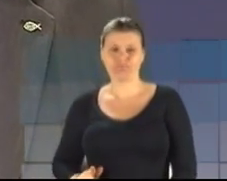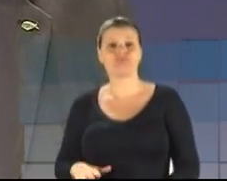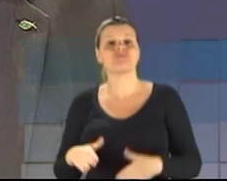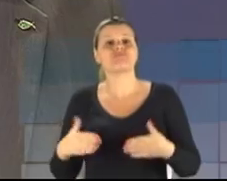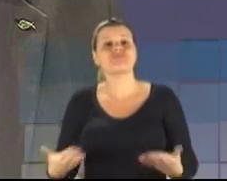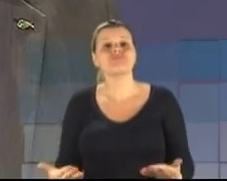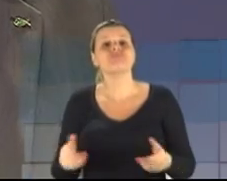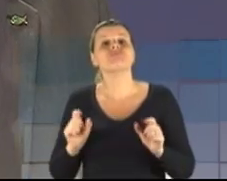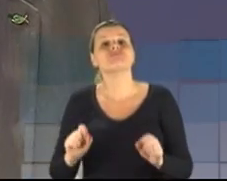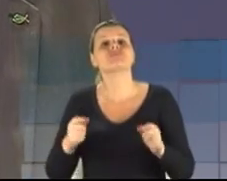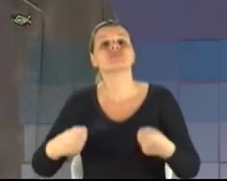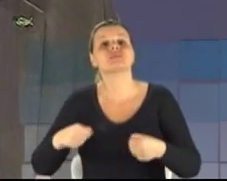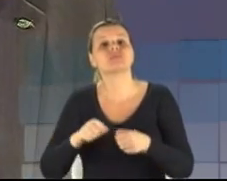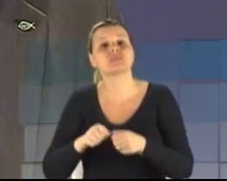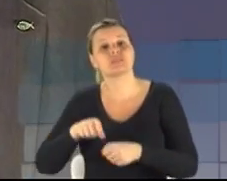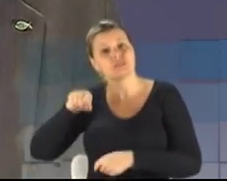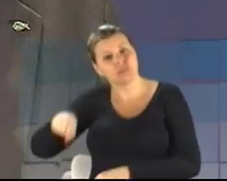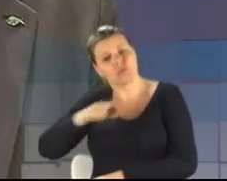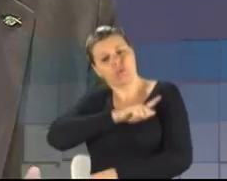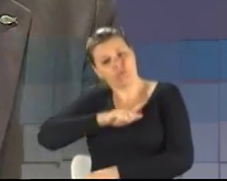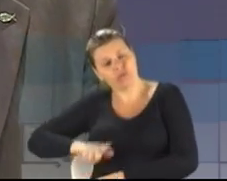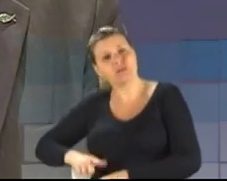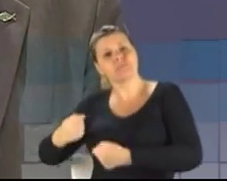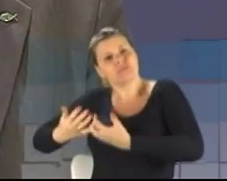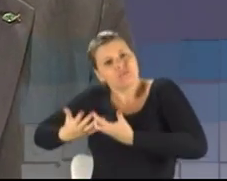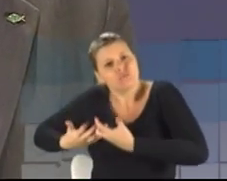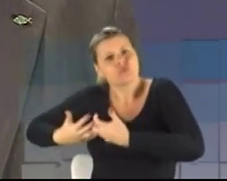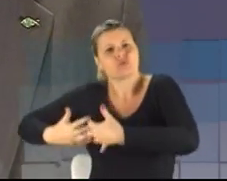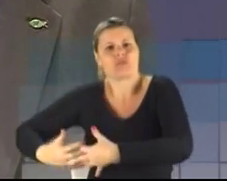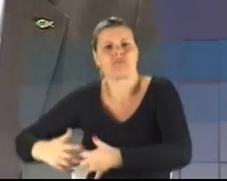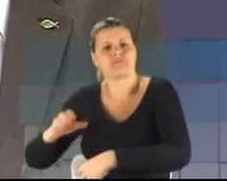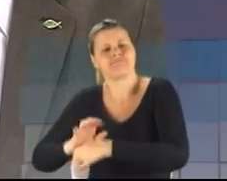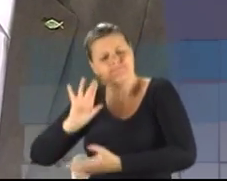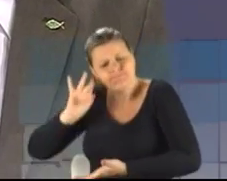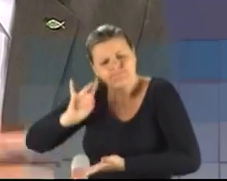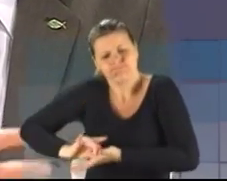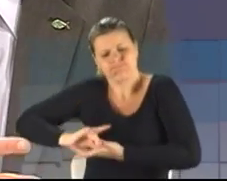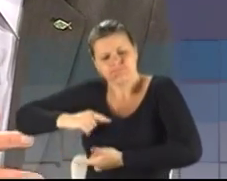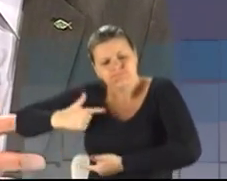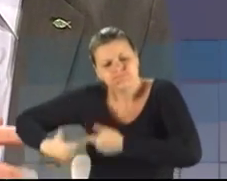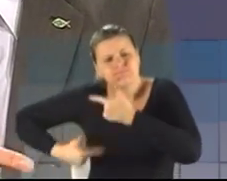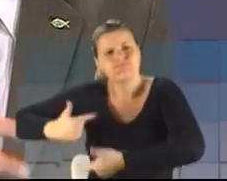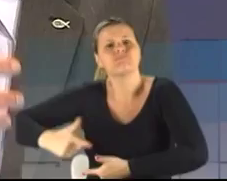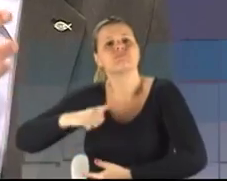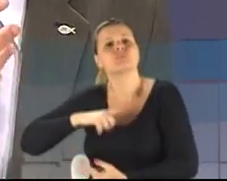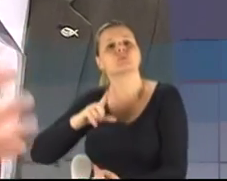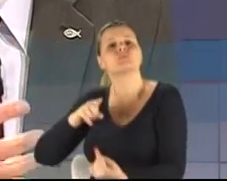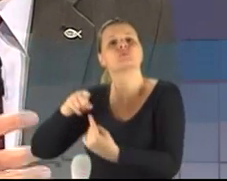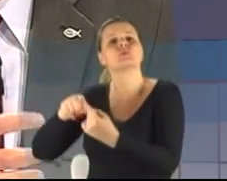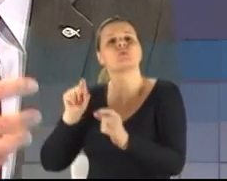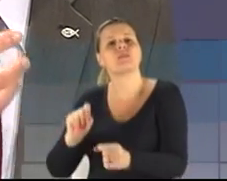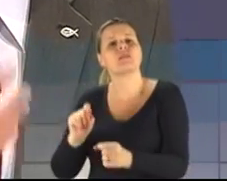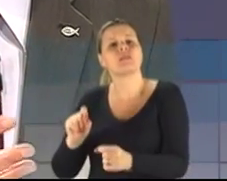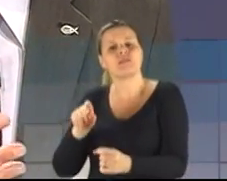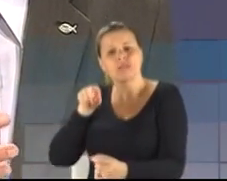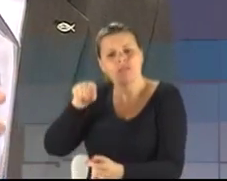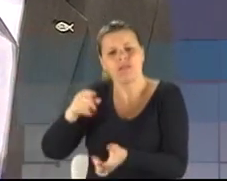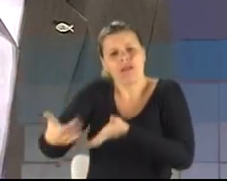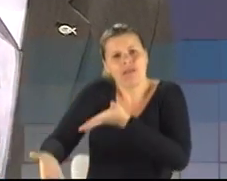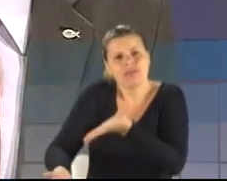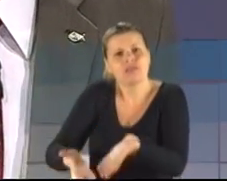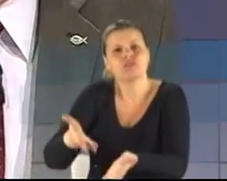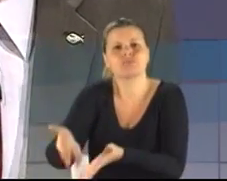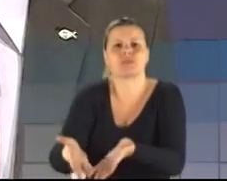fazer, Cairoli, é o governo funcionar. É, efetivamente, trabalhar visando aquele fim, aquele atendimento,